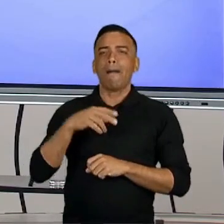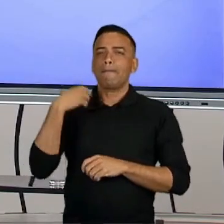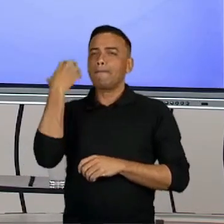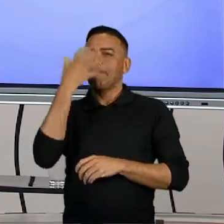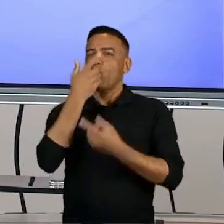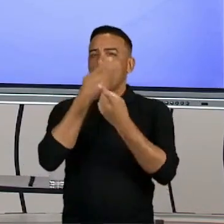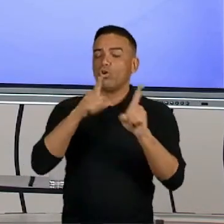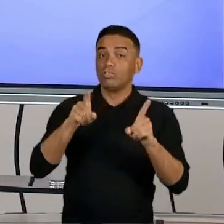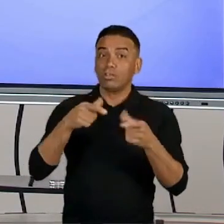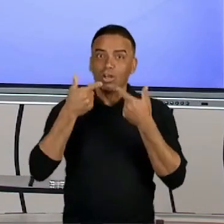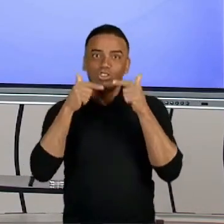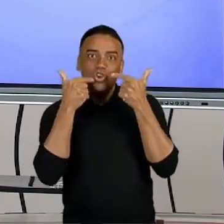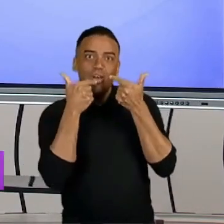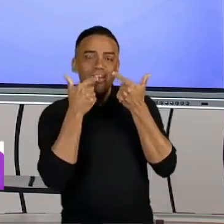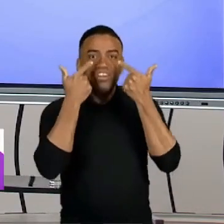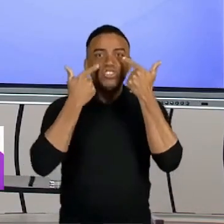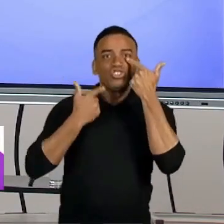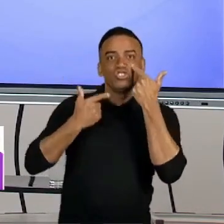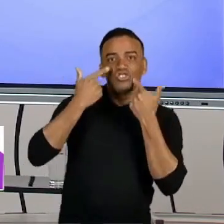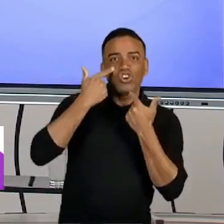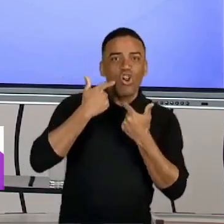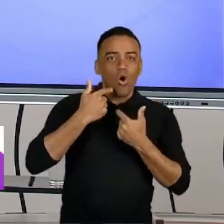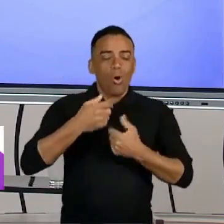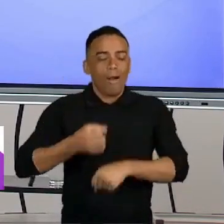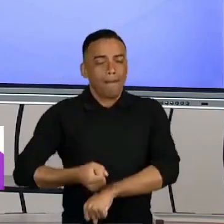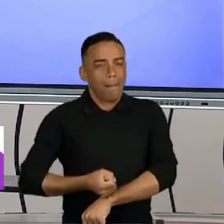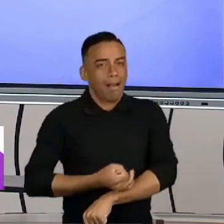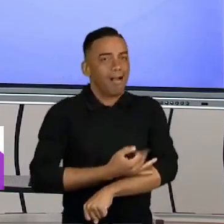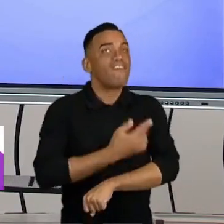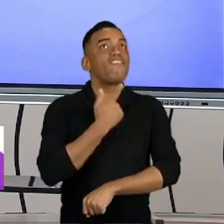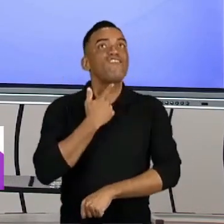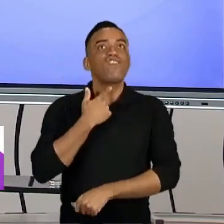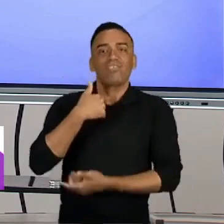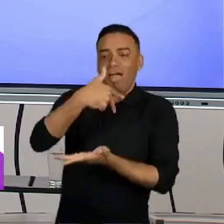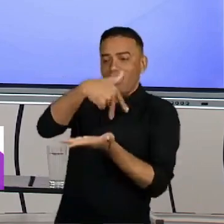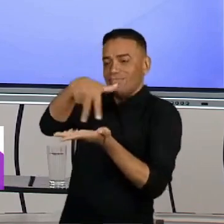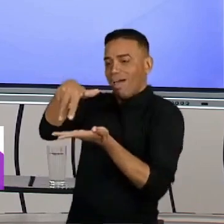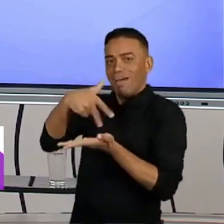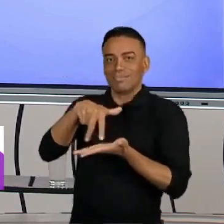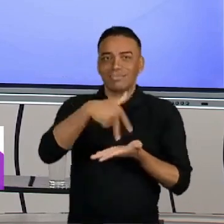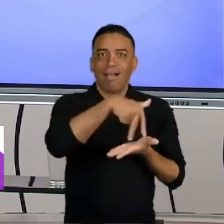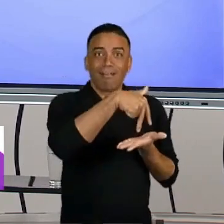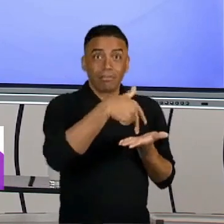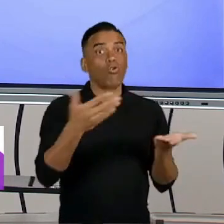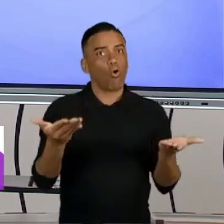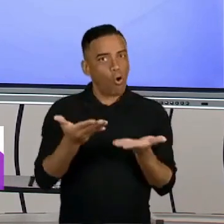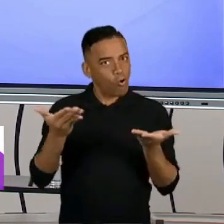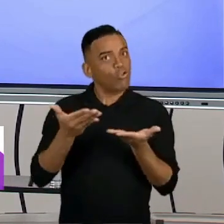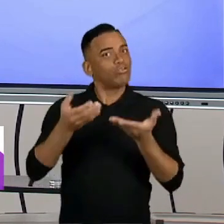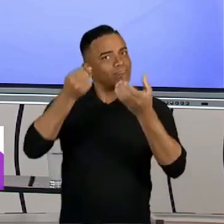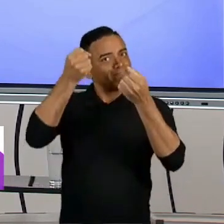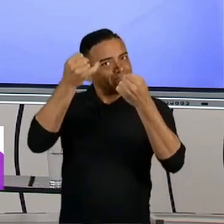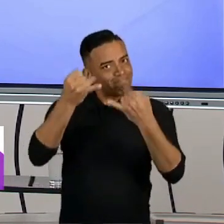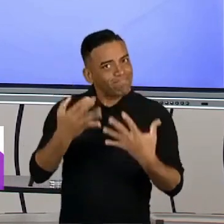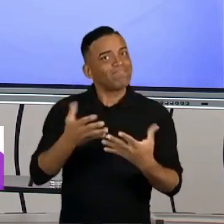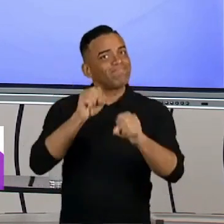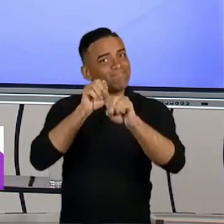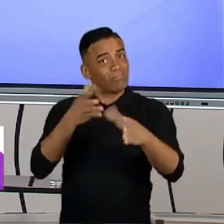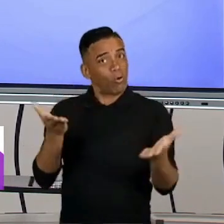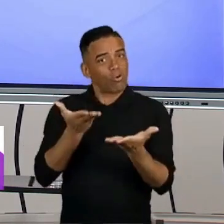Ficou eufórico? Vontade de balançar o corpo? É sobre isso que nós vamos falar na aula de hoje.